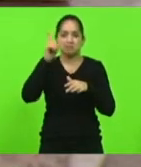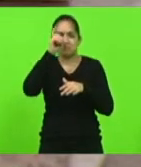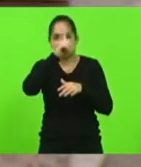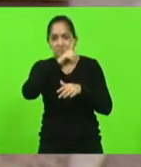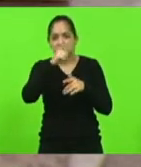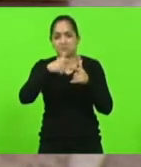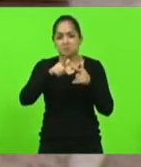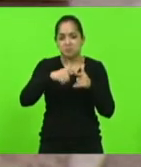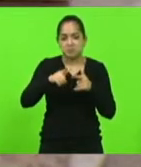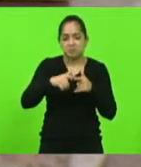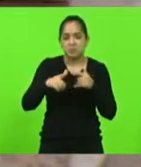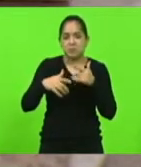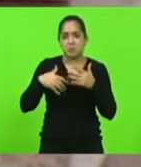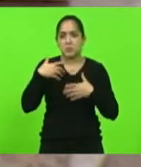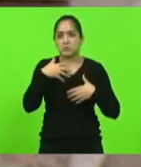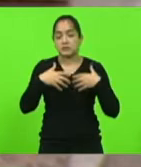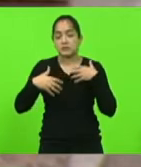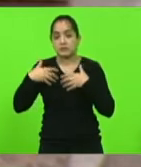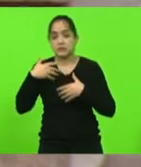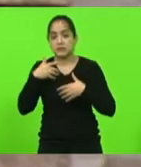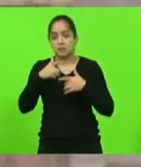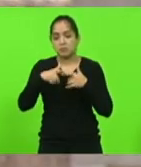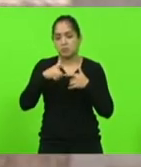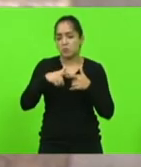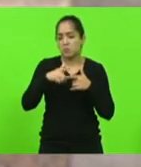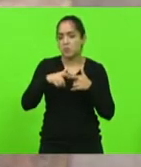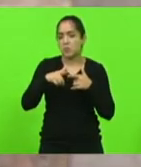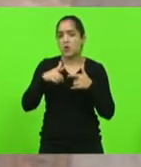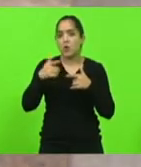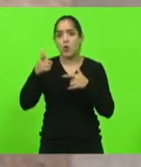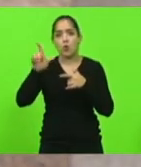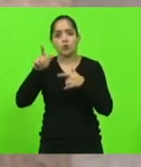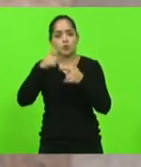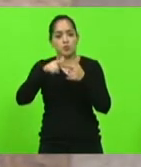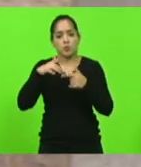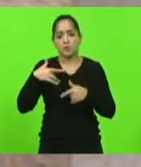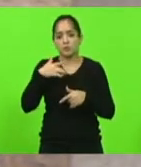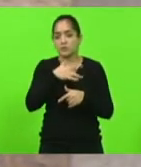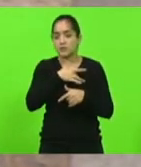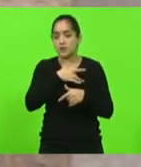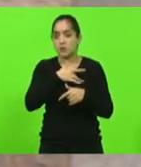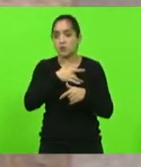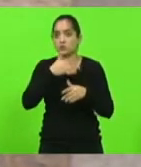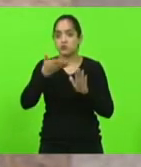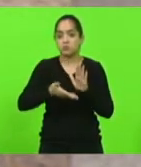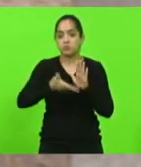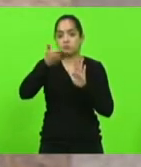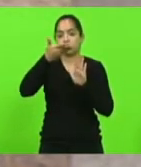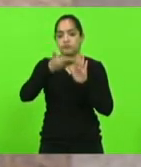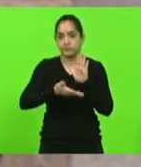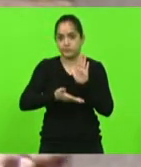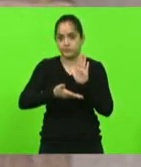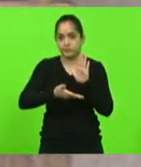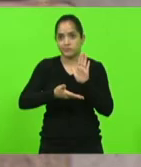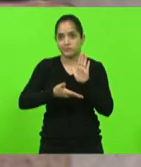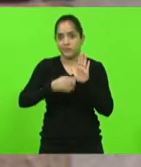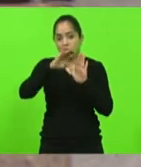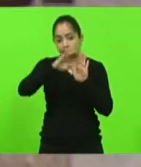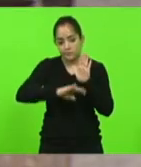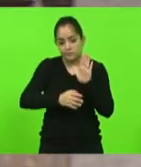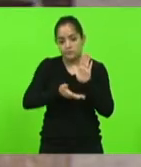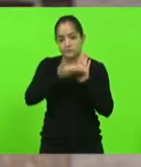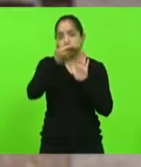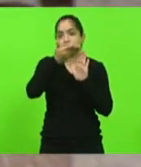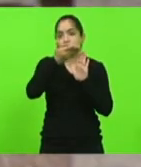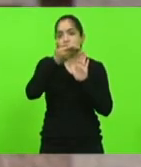estresse ou alguma outra alteração que faz com que haja alteração para cima ou para baixo do diabetes